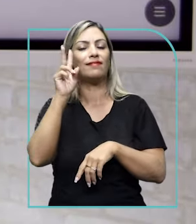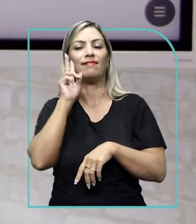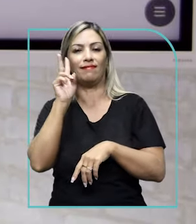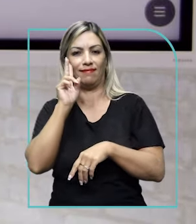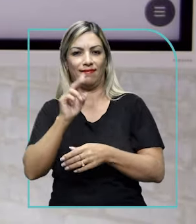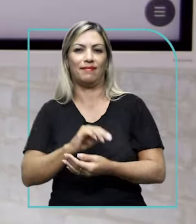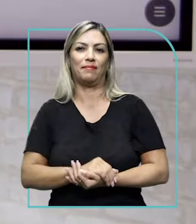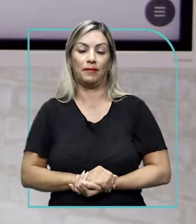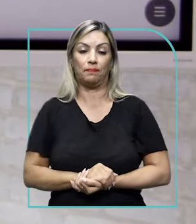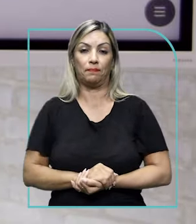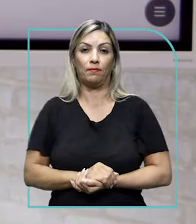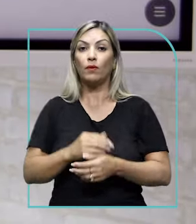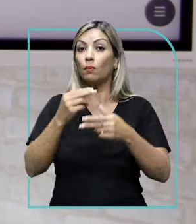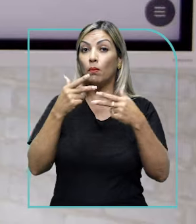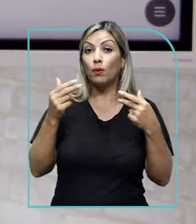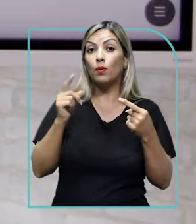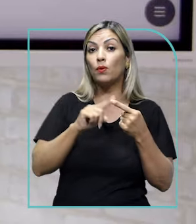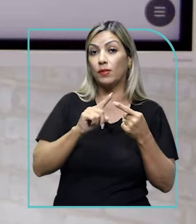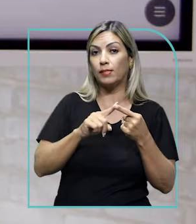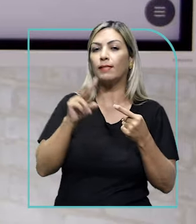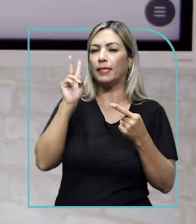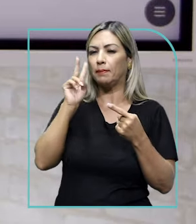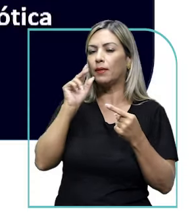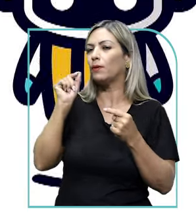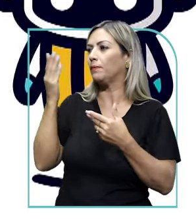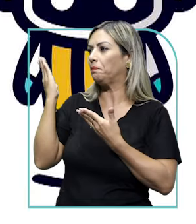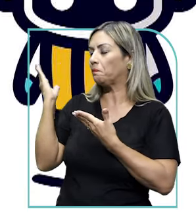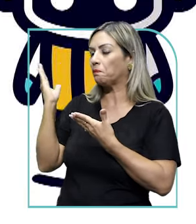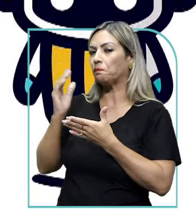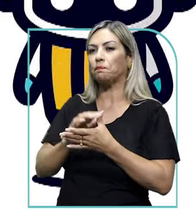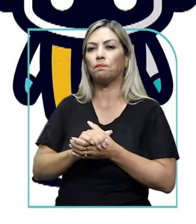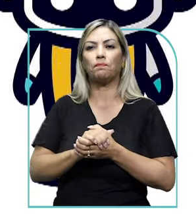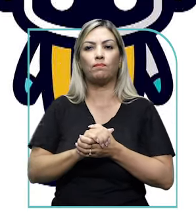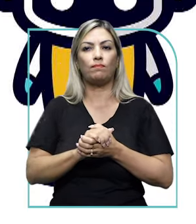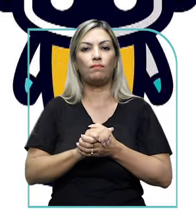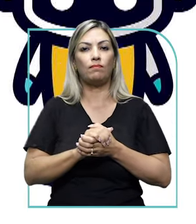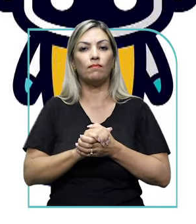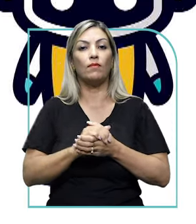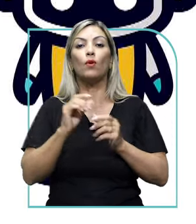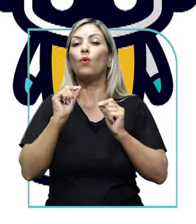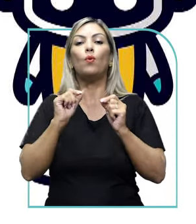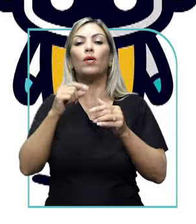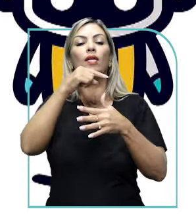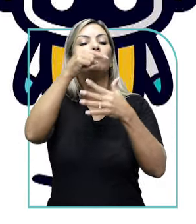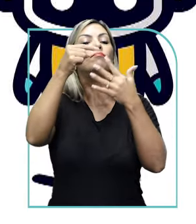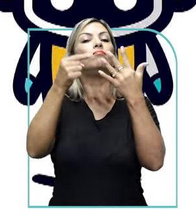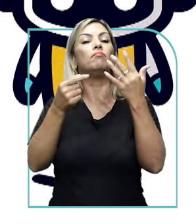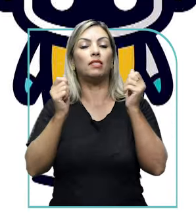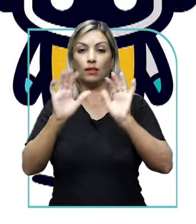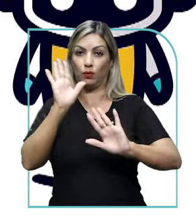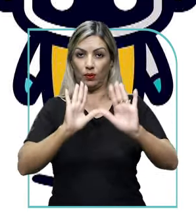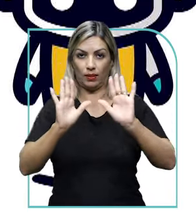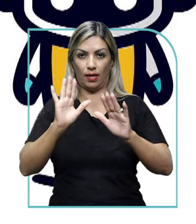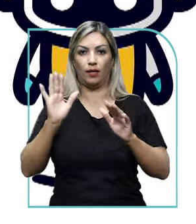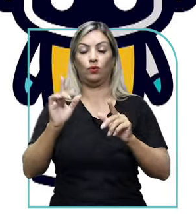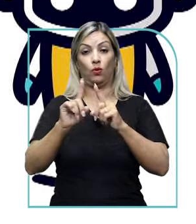lembra disso. Uma coisinha que a gente pode relembrar também é isso aqui, ó. Medidas de contenção,